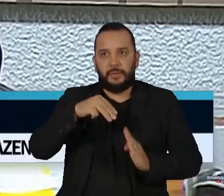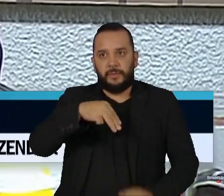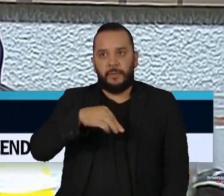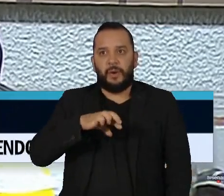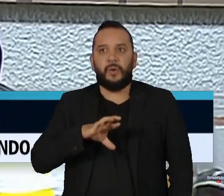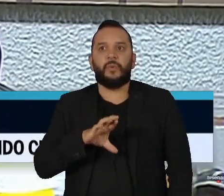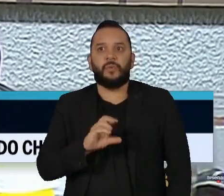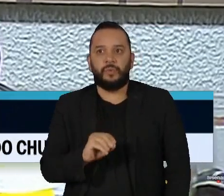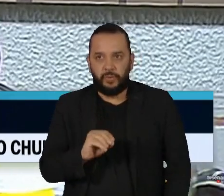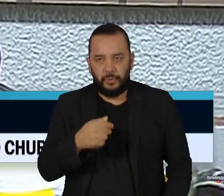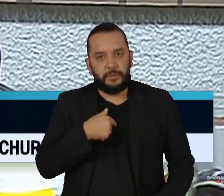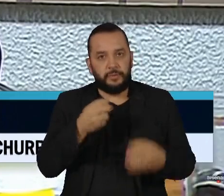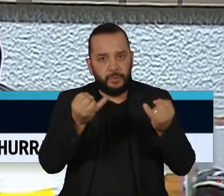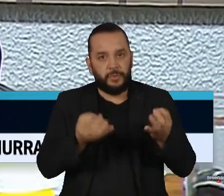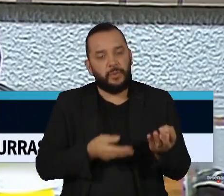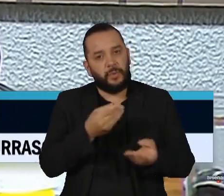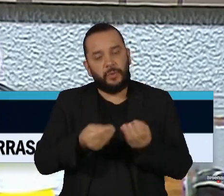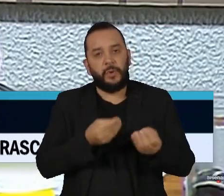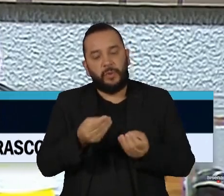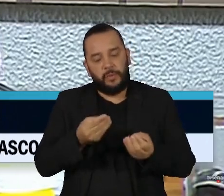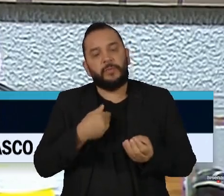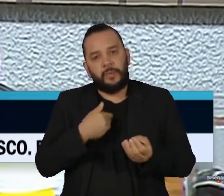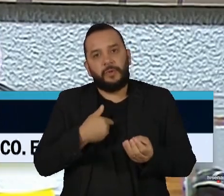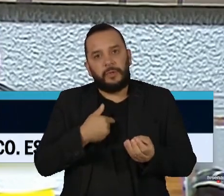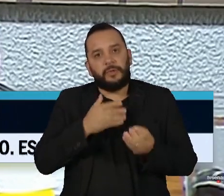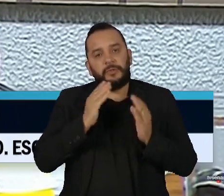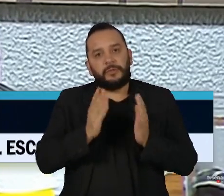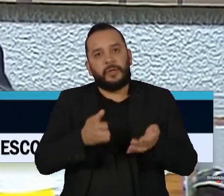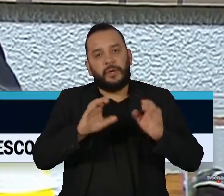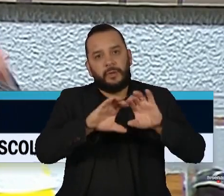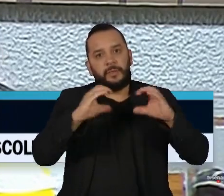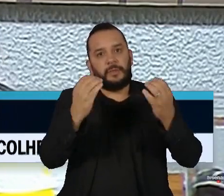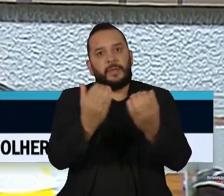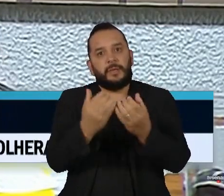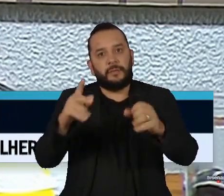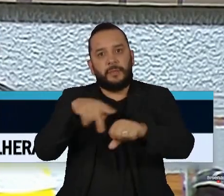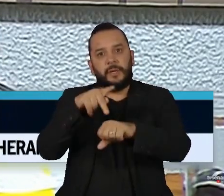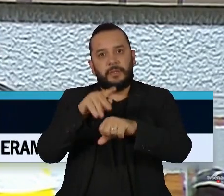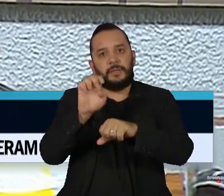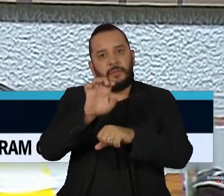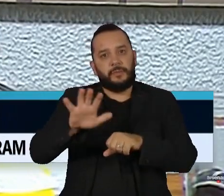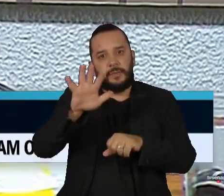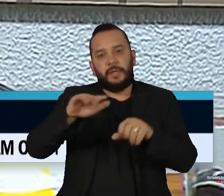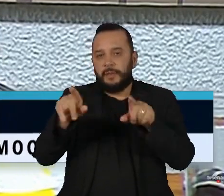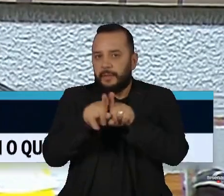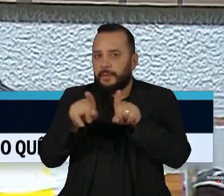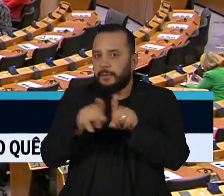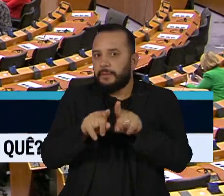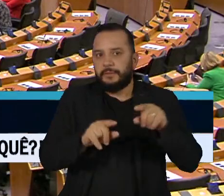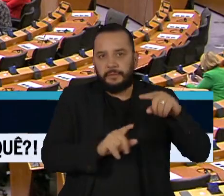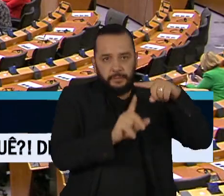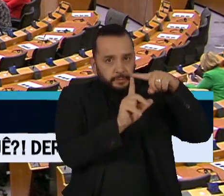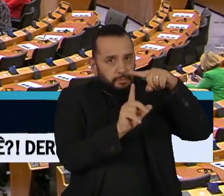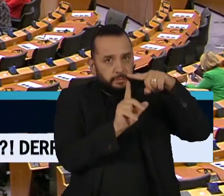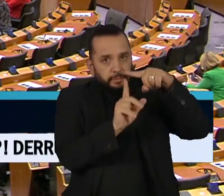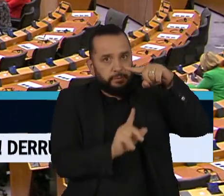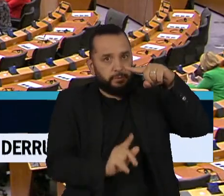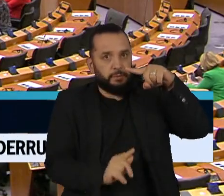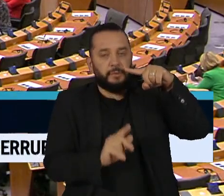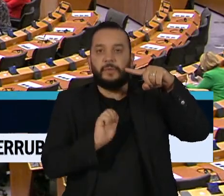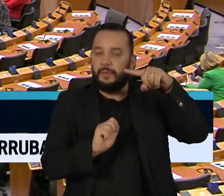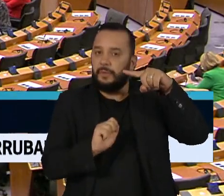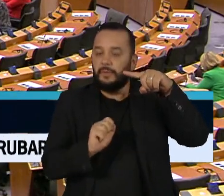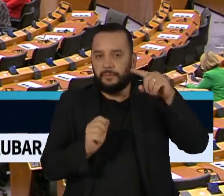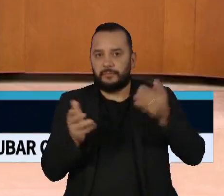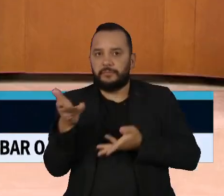das negociações do Tratado Multilateral entre a comunidade dos países europeus e os estados do Mercosul. Disse que foram